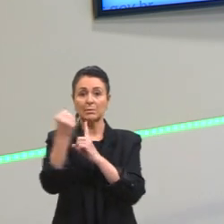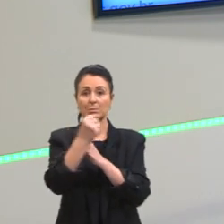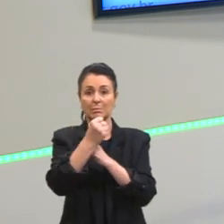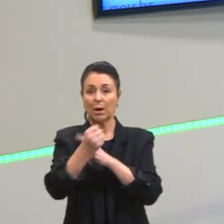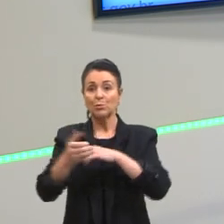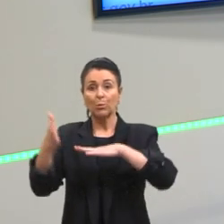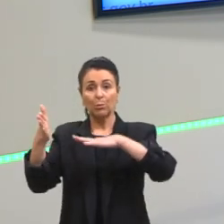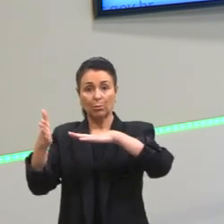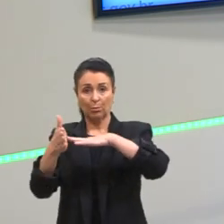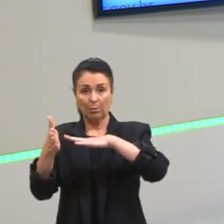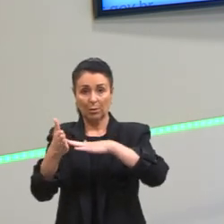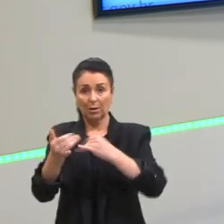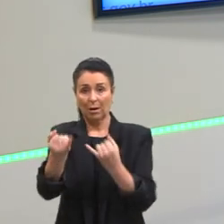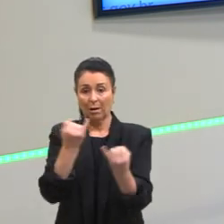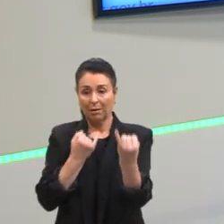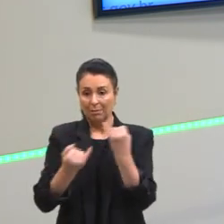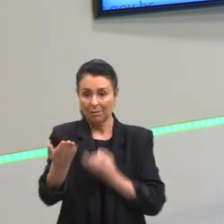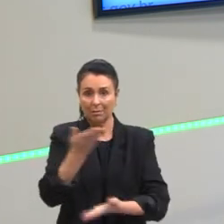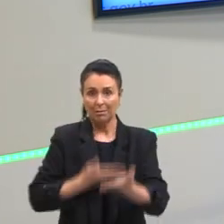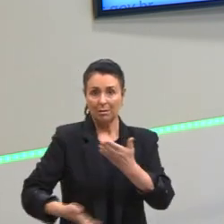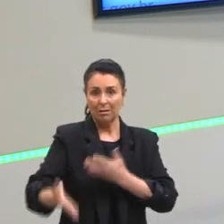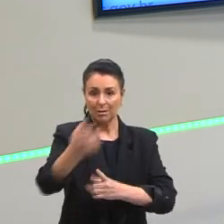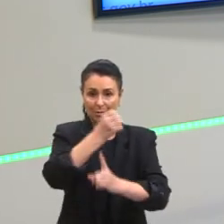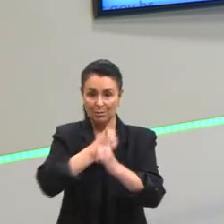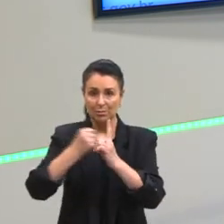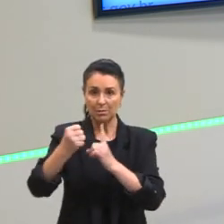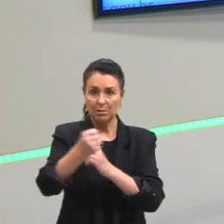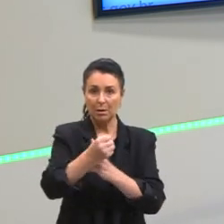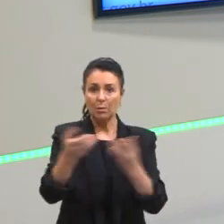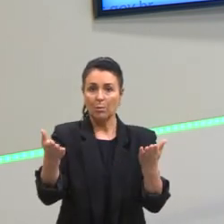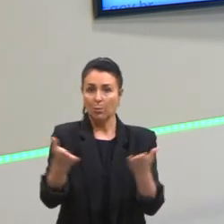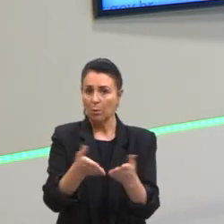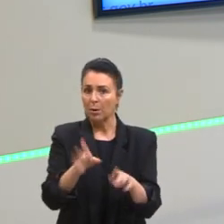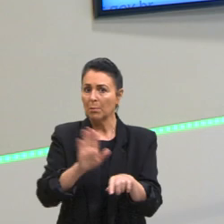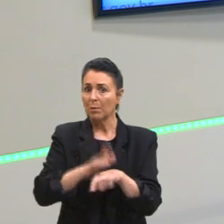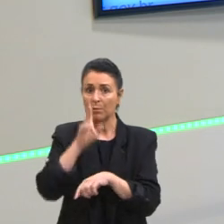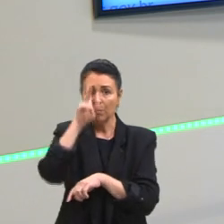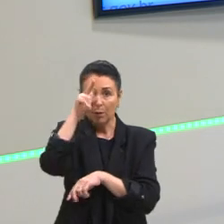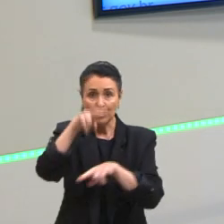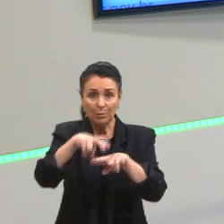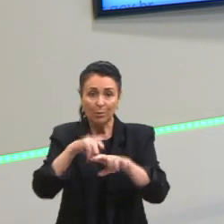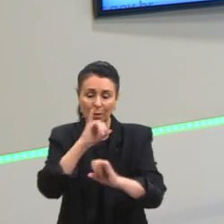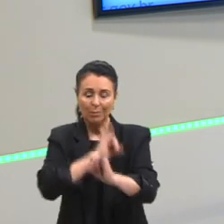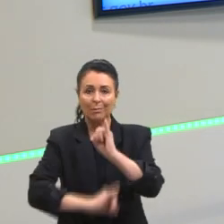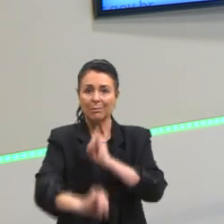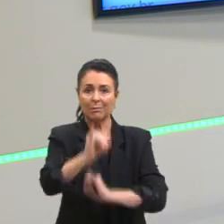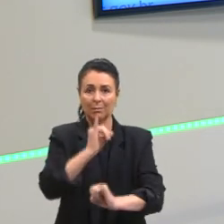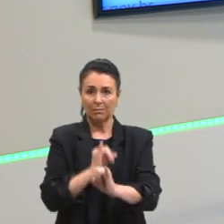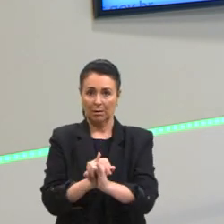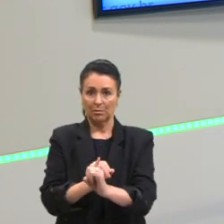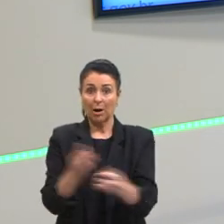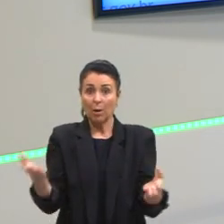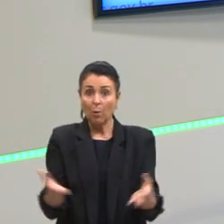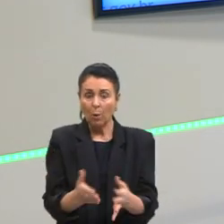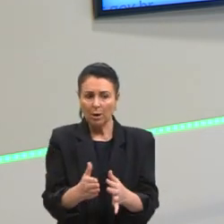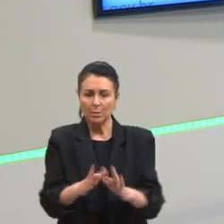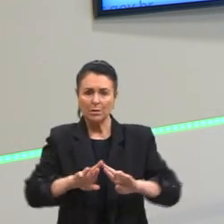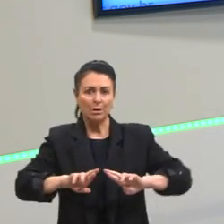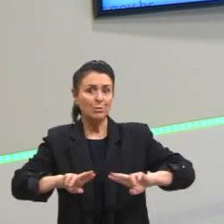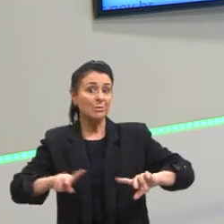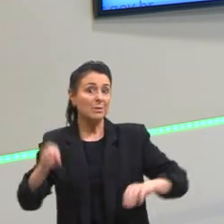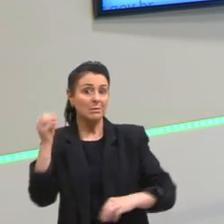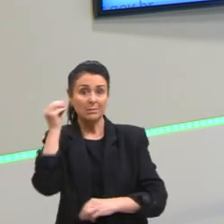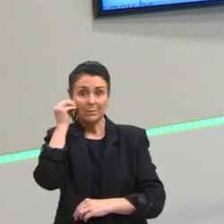da internet, os grupos sociais, são diferentes experiências